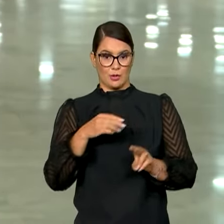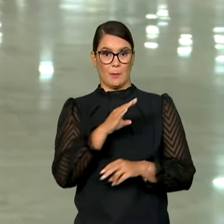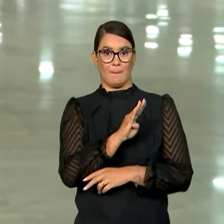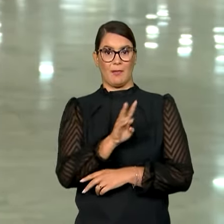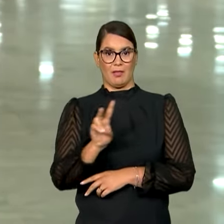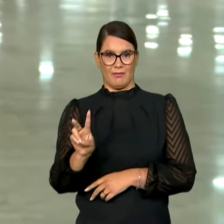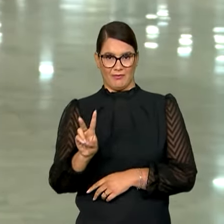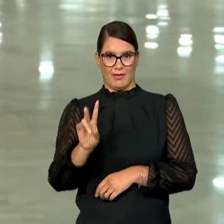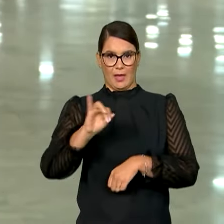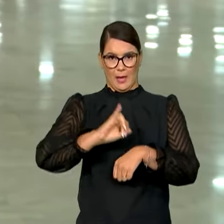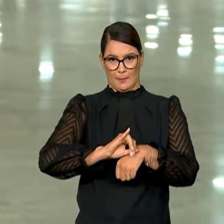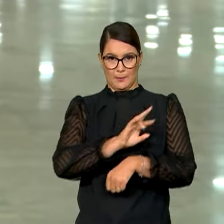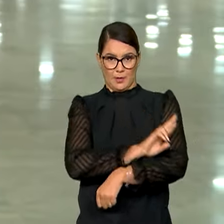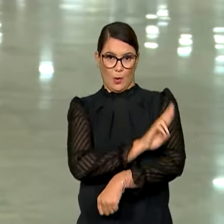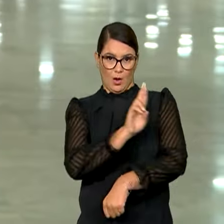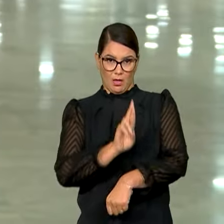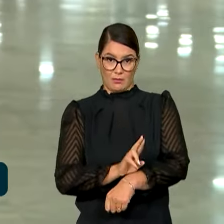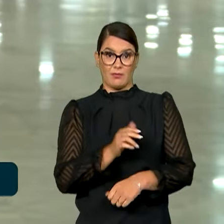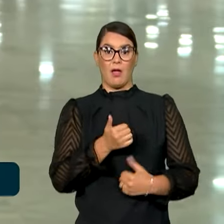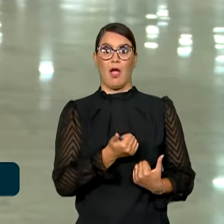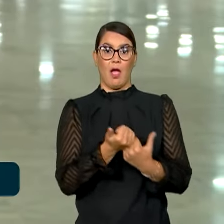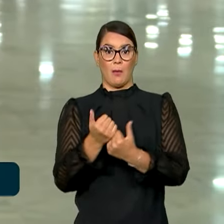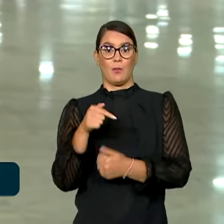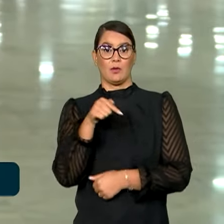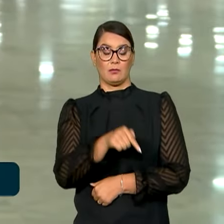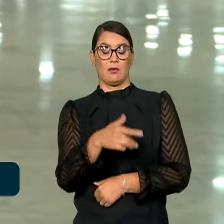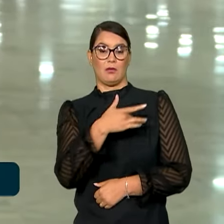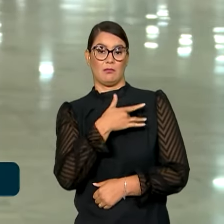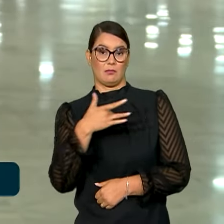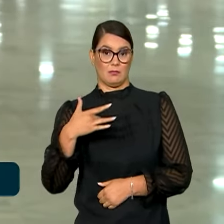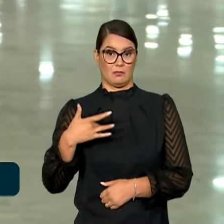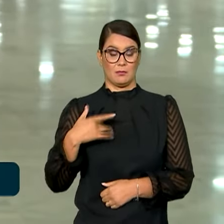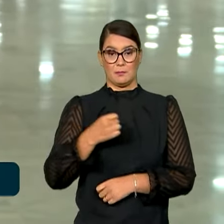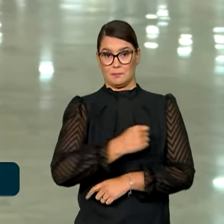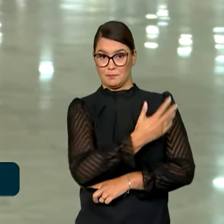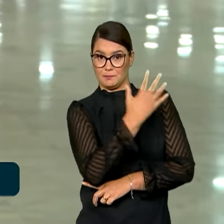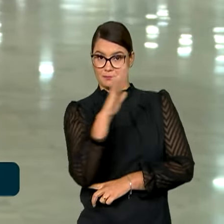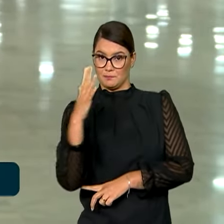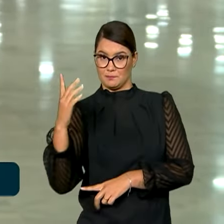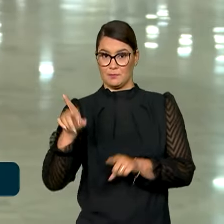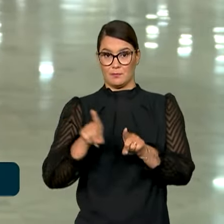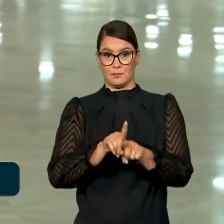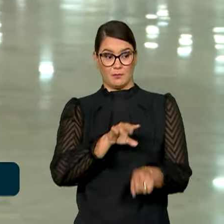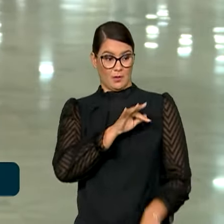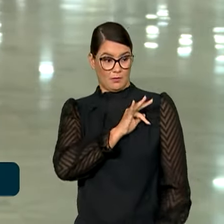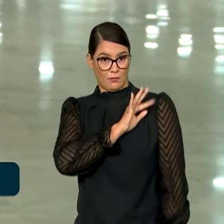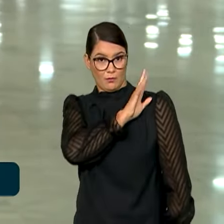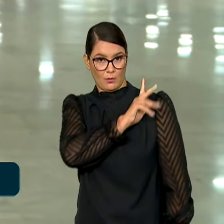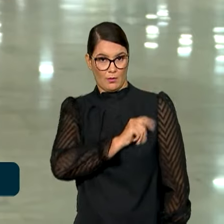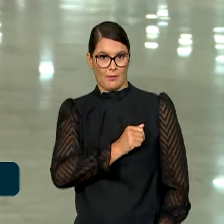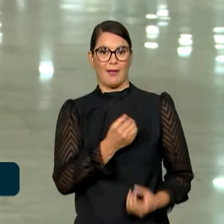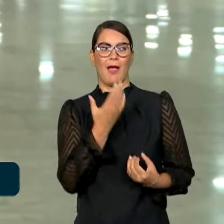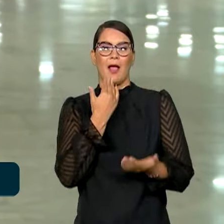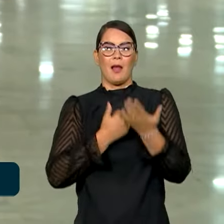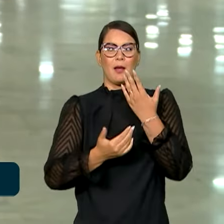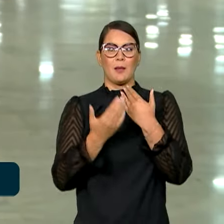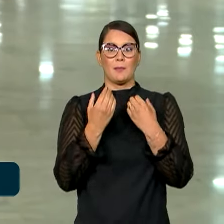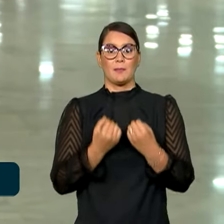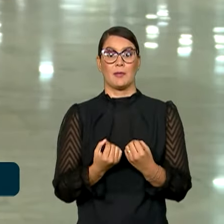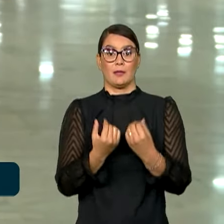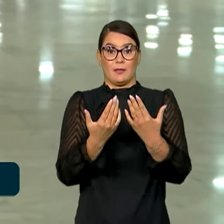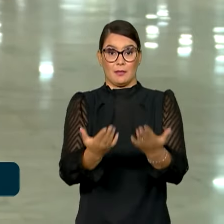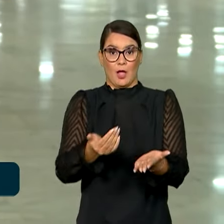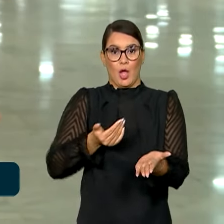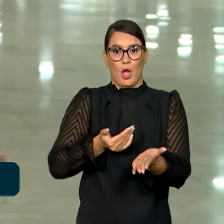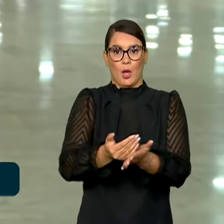Roraima. E o apoio logístico aos ministérios da Saúde e do Meio Ambiente e a FUNAI como a entrega de alimentos passa a ser